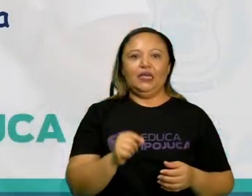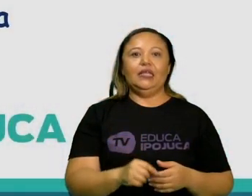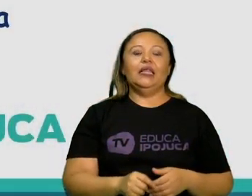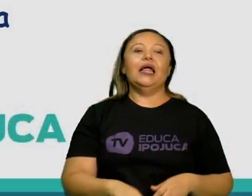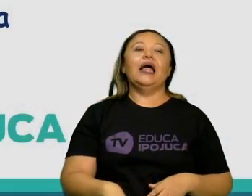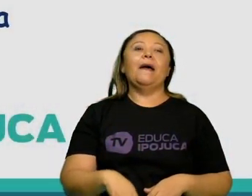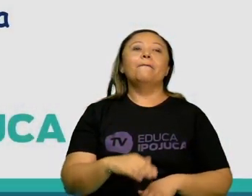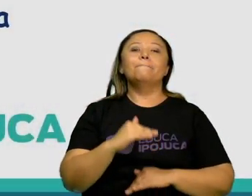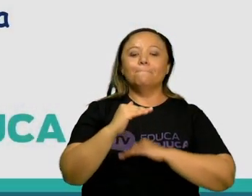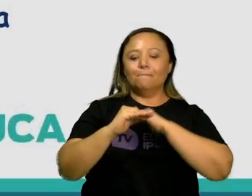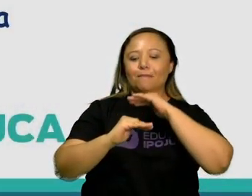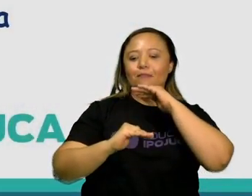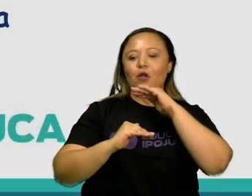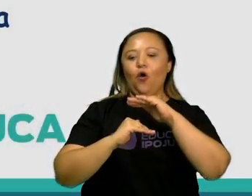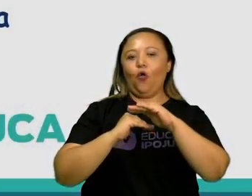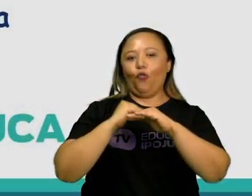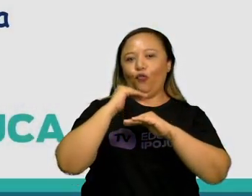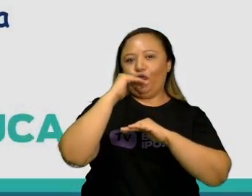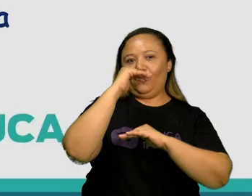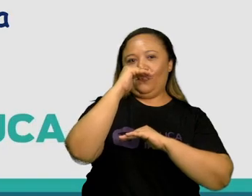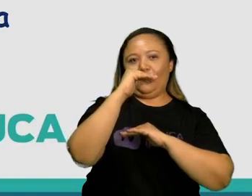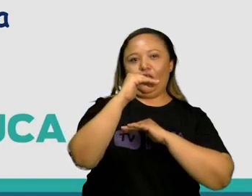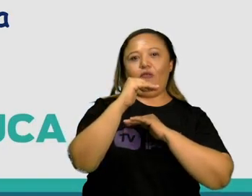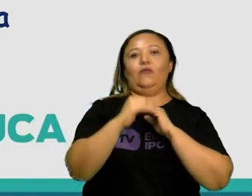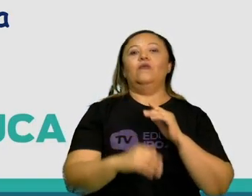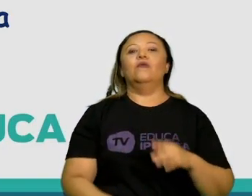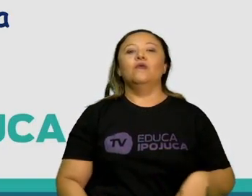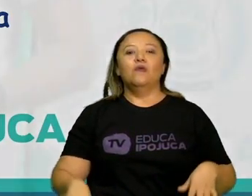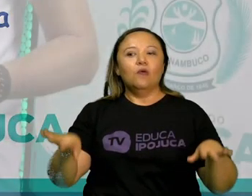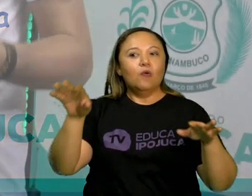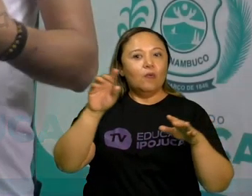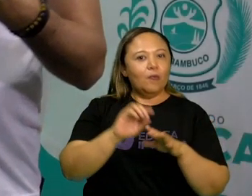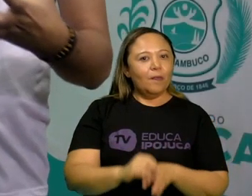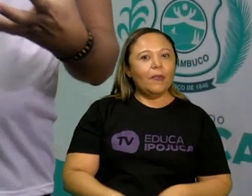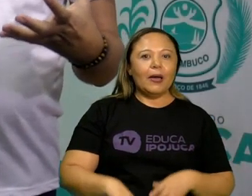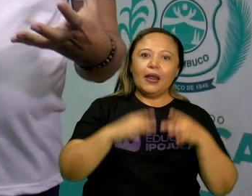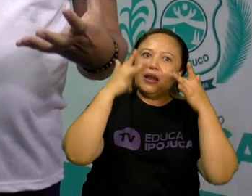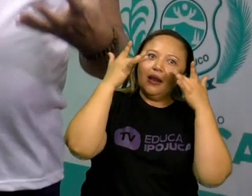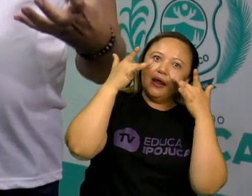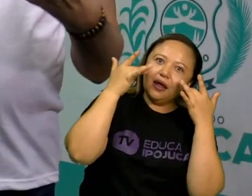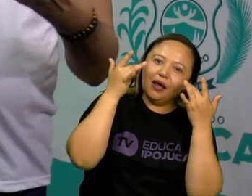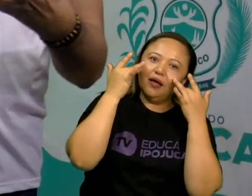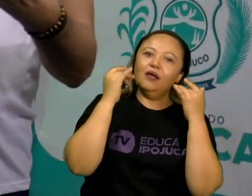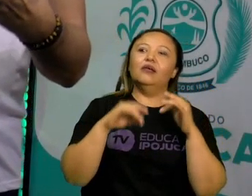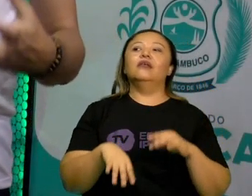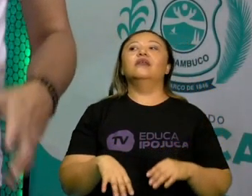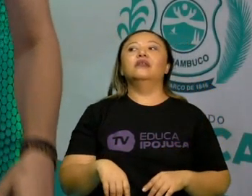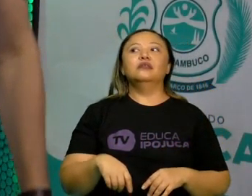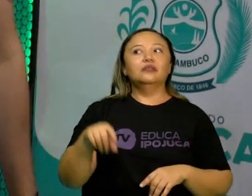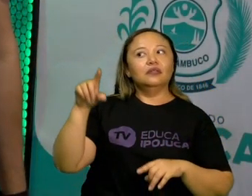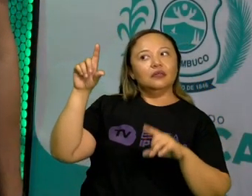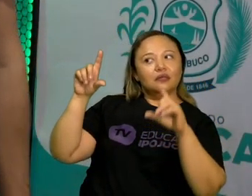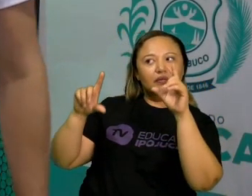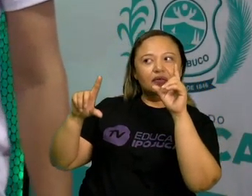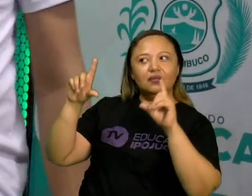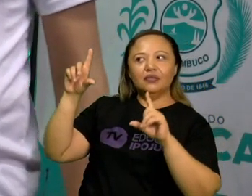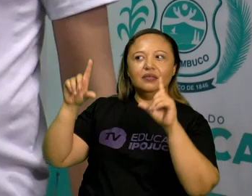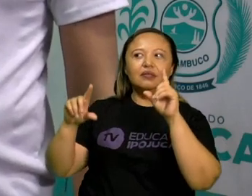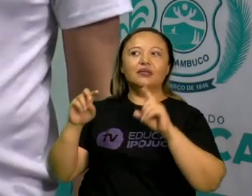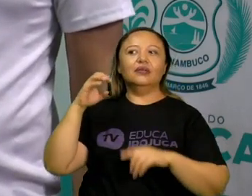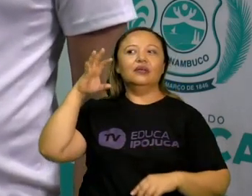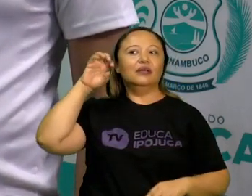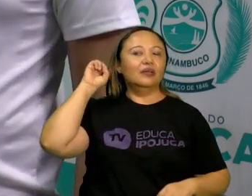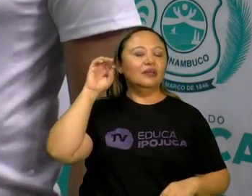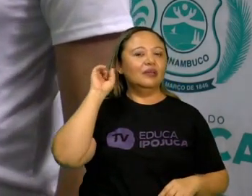para audiovisual. A gente vai falar como é que a gente produz um produto para o audiovisual. Vamos tentar